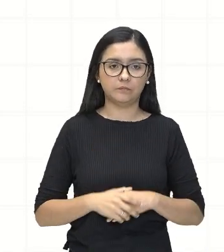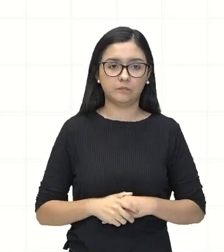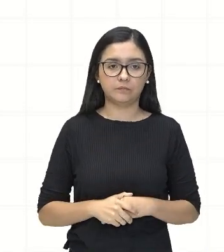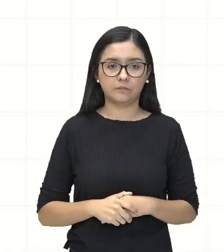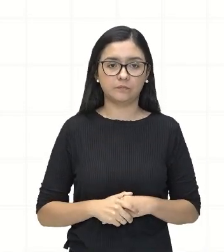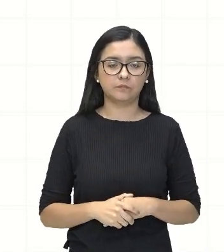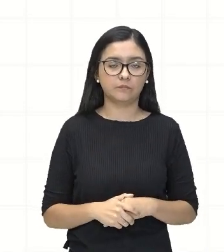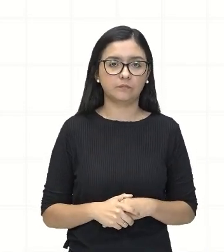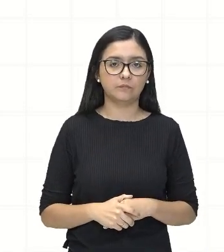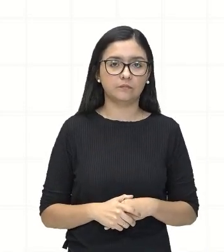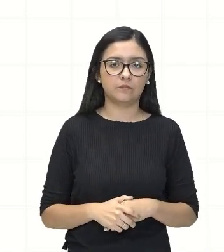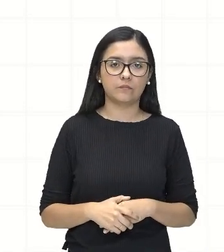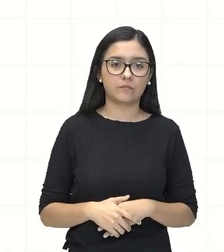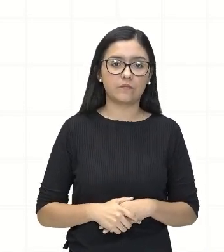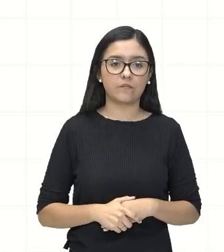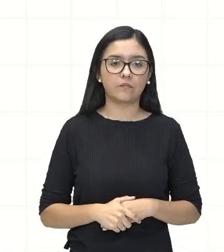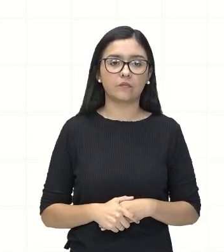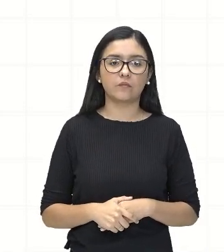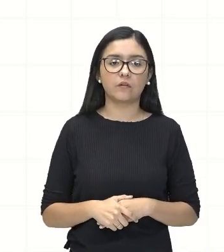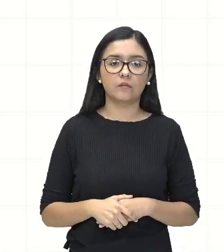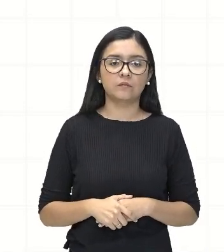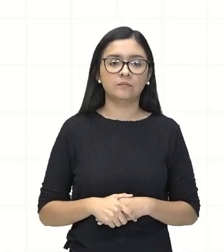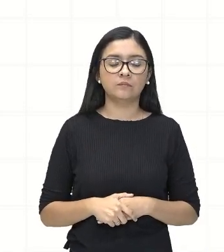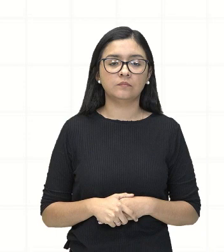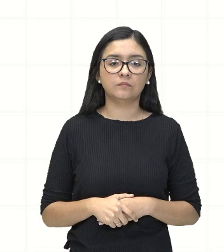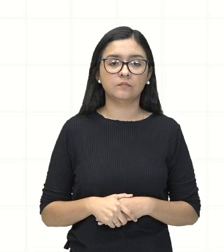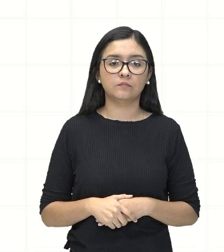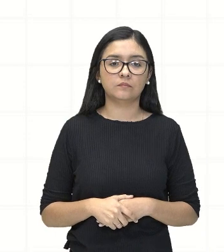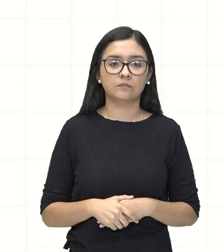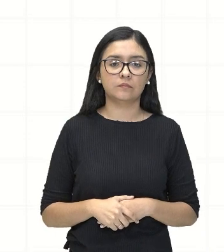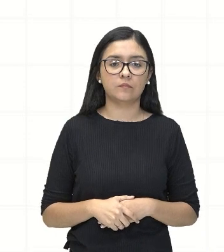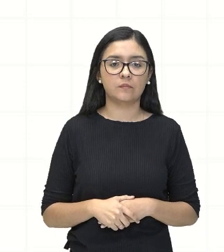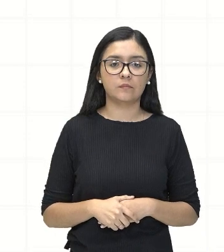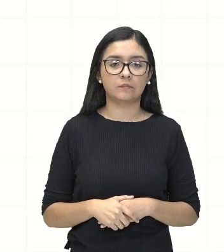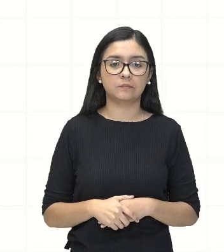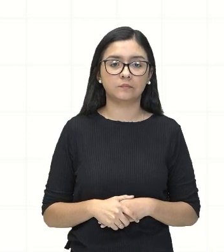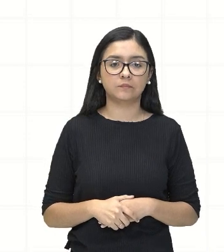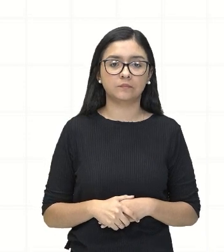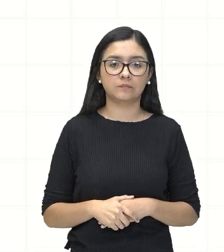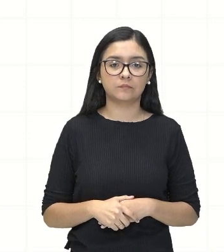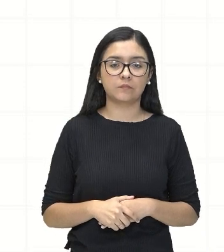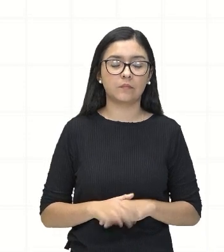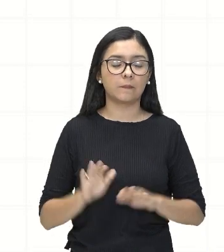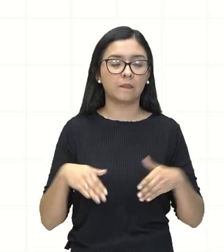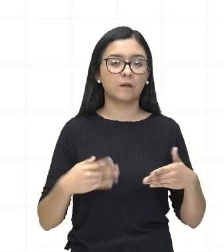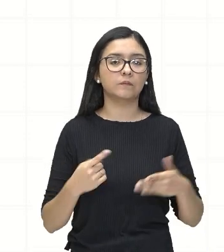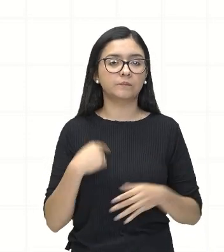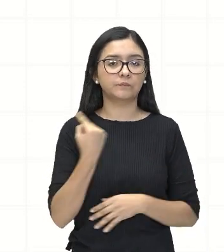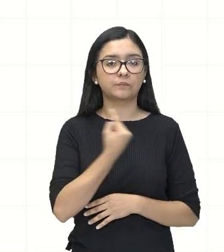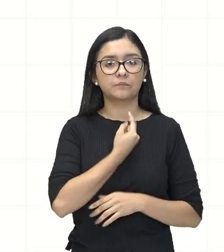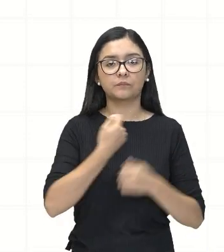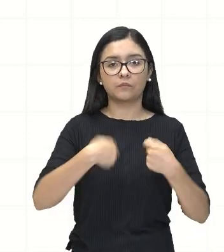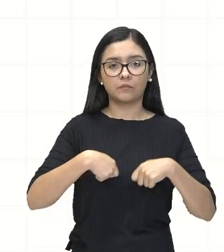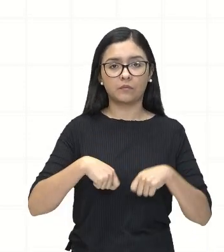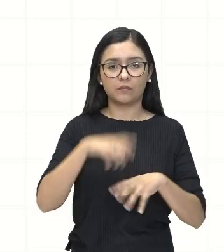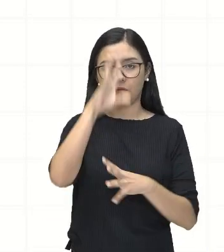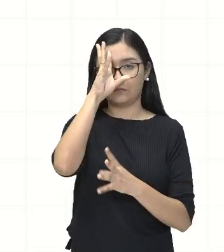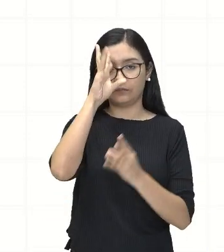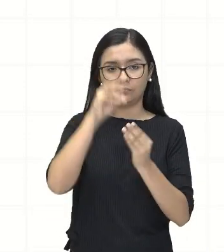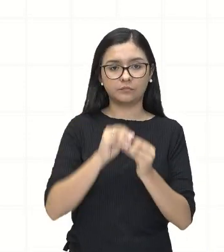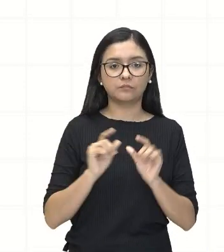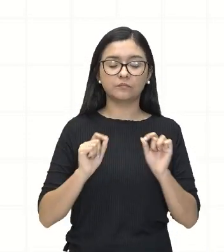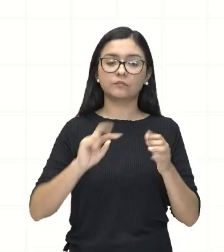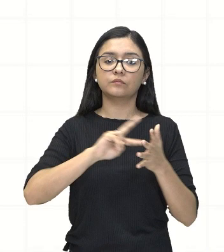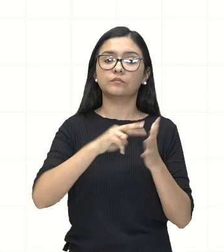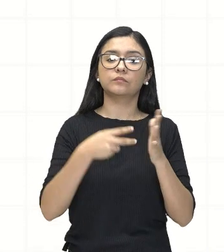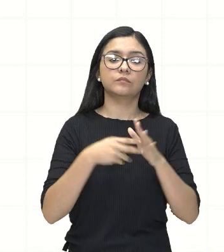nós temos aqui aplicações práticas e aí nós temos que entender um pouco o são equações polinomiais de segundo grau.